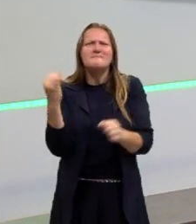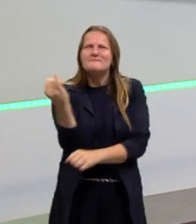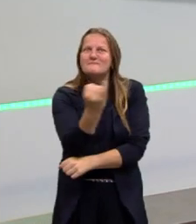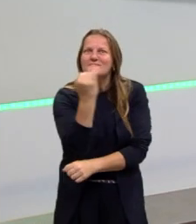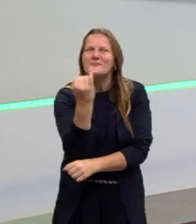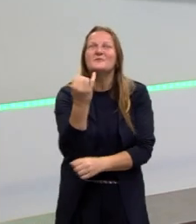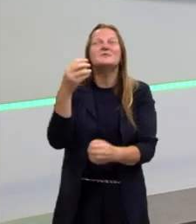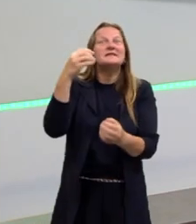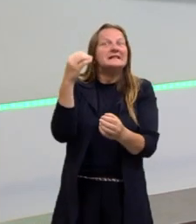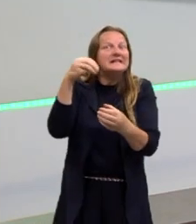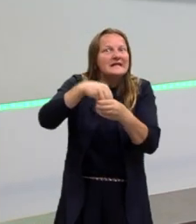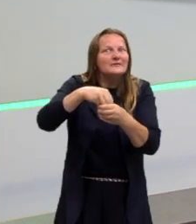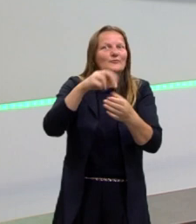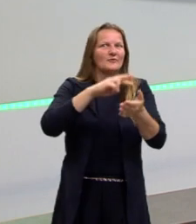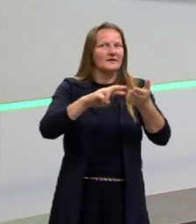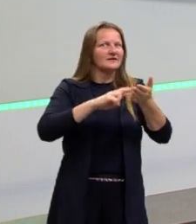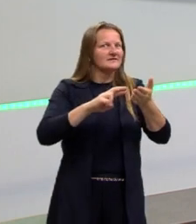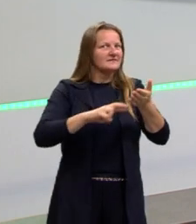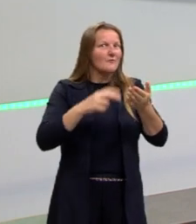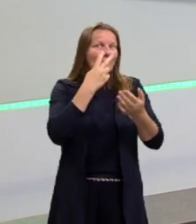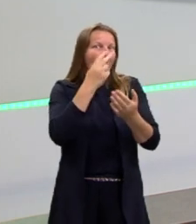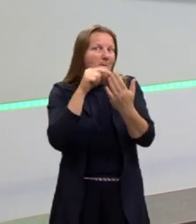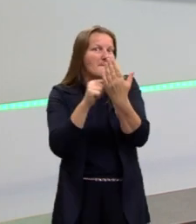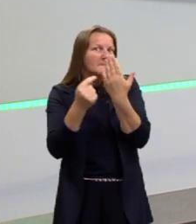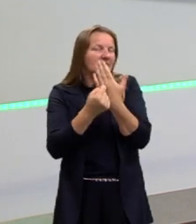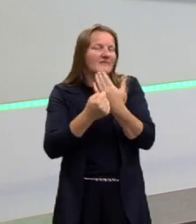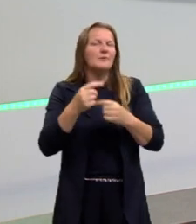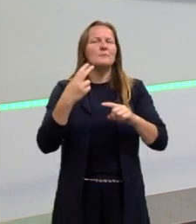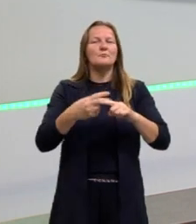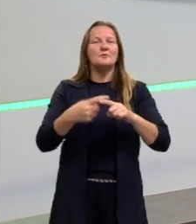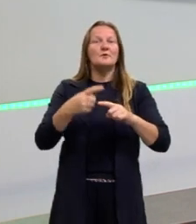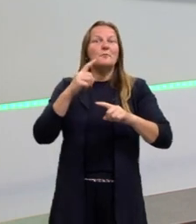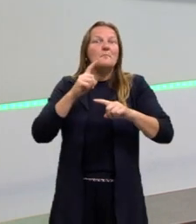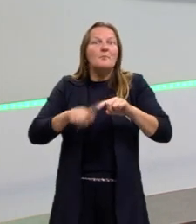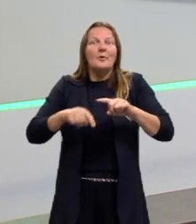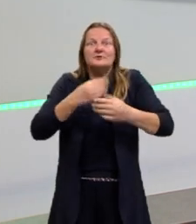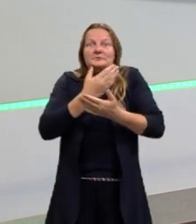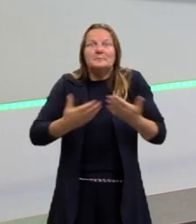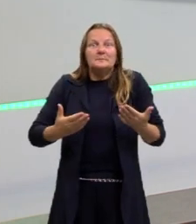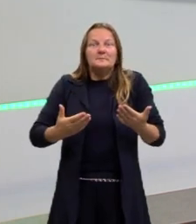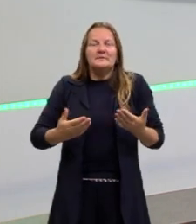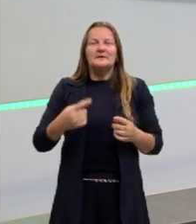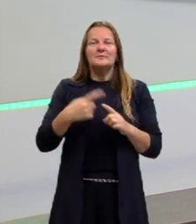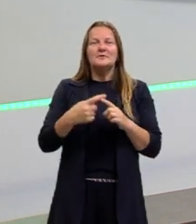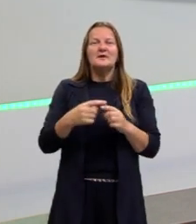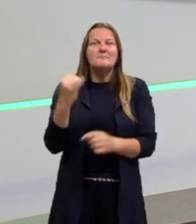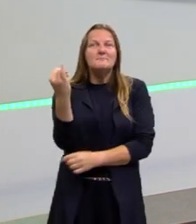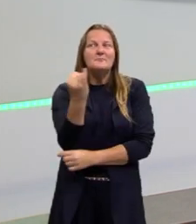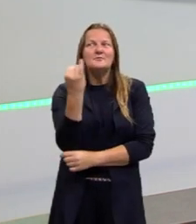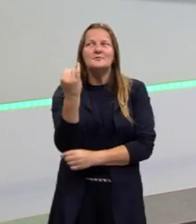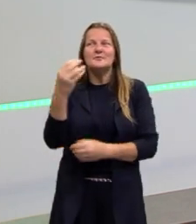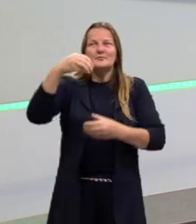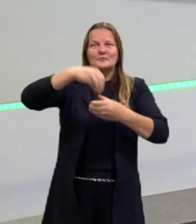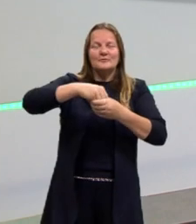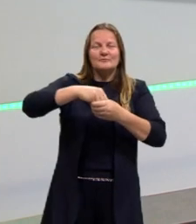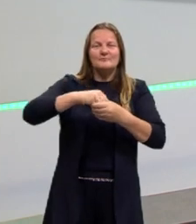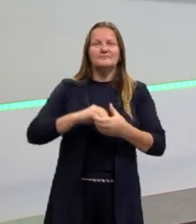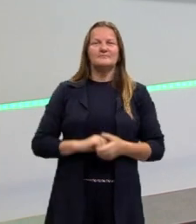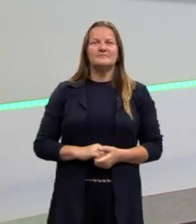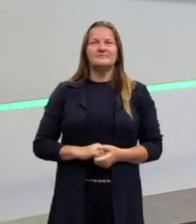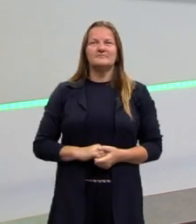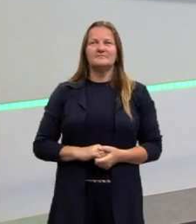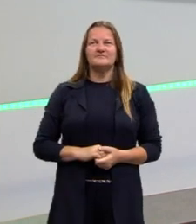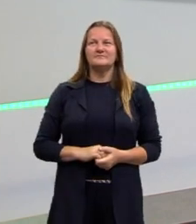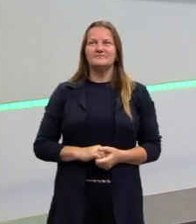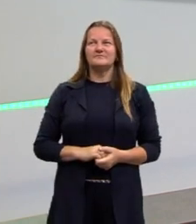redação. E agora, para a gente não perder por que ele é parte essencial da nossa redação, a gente